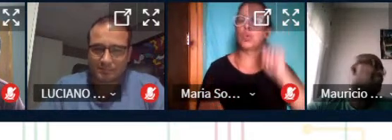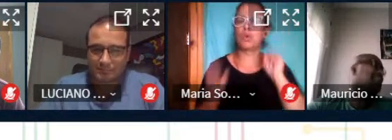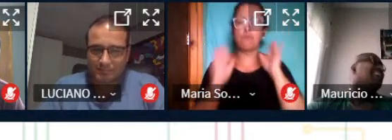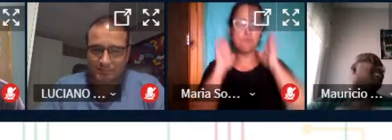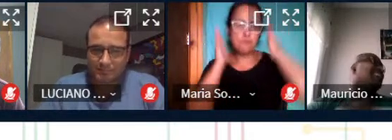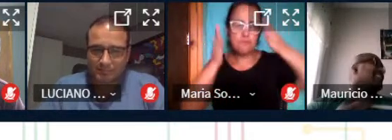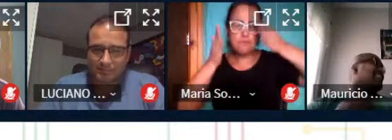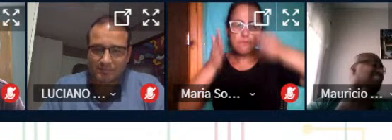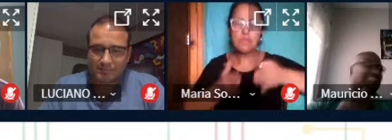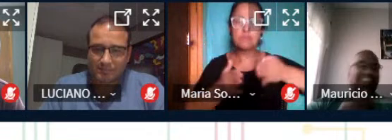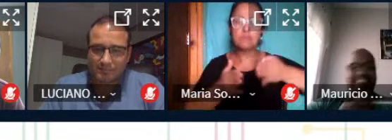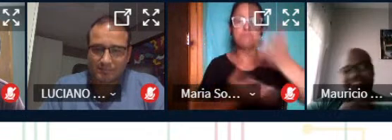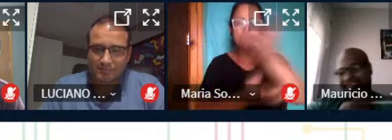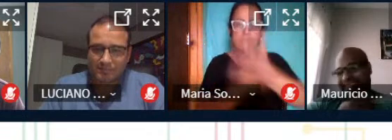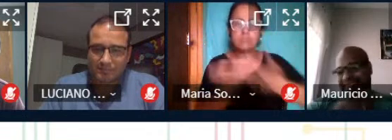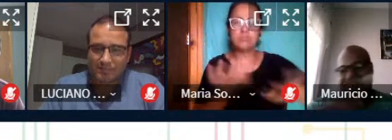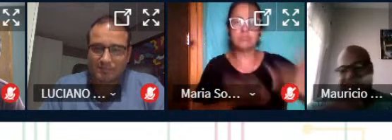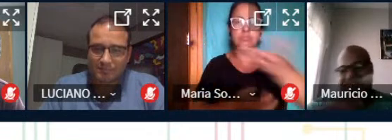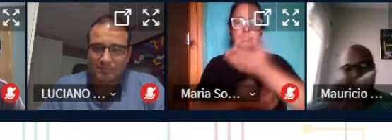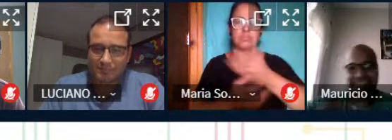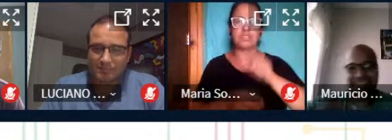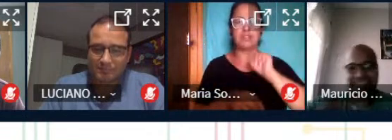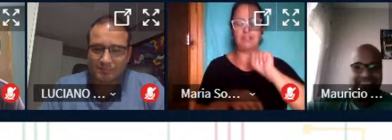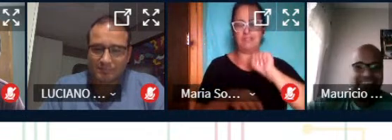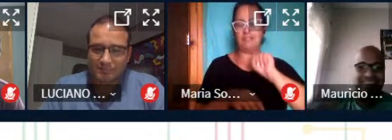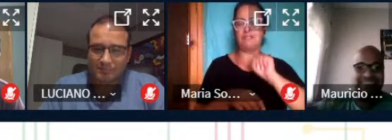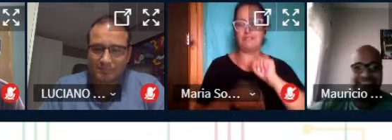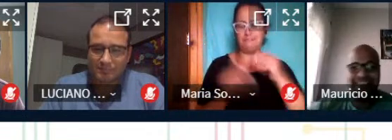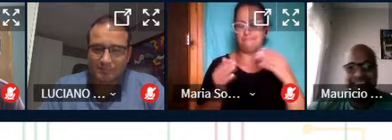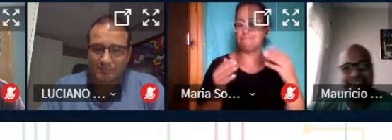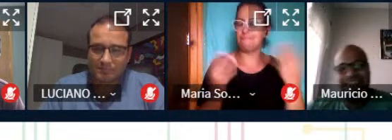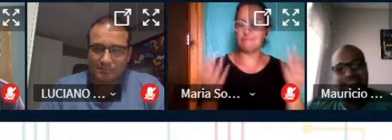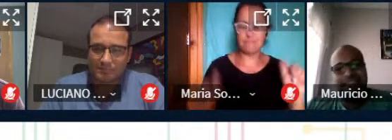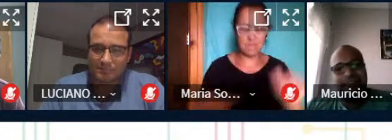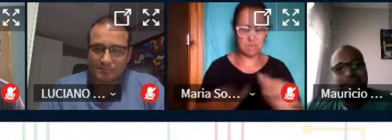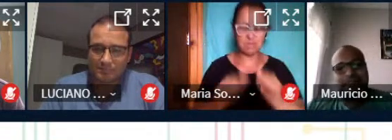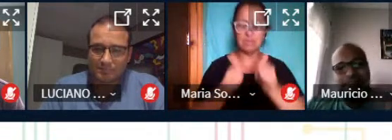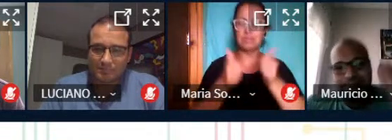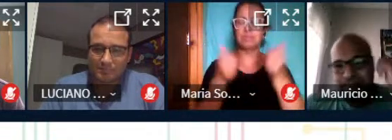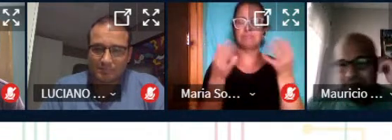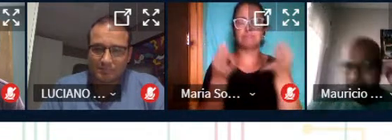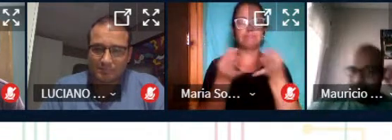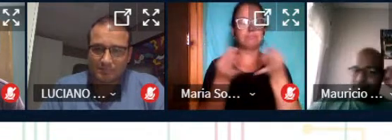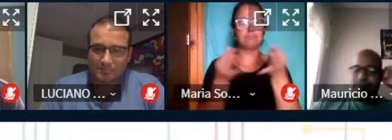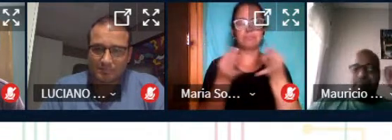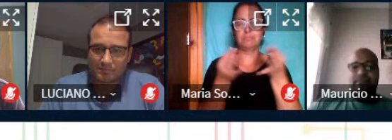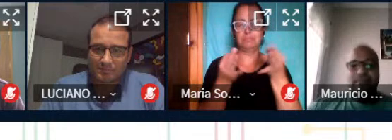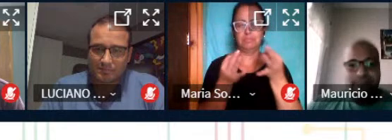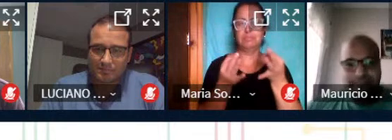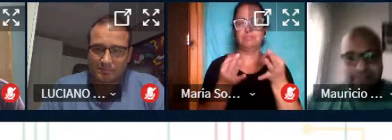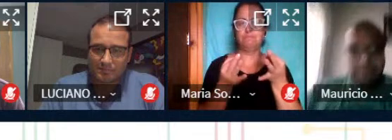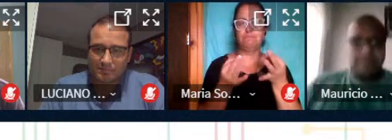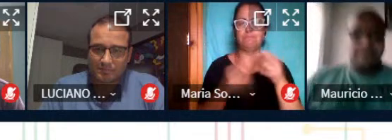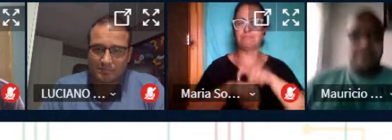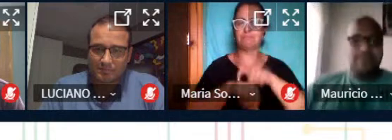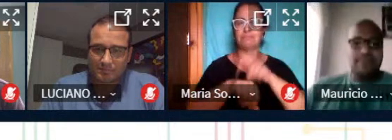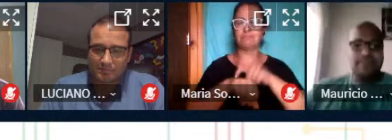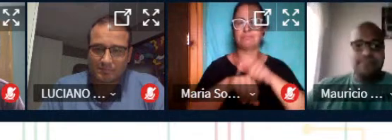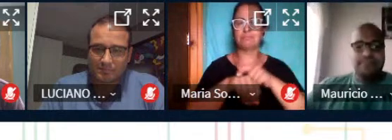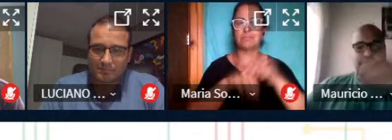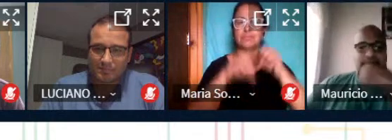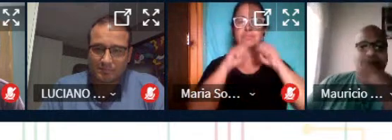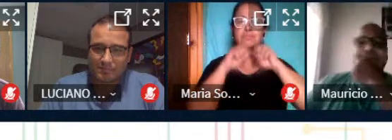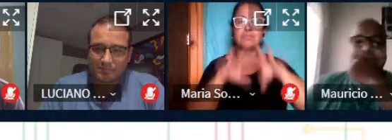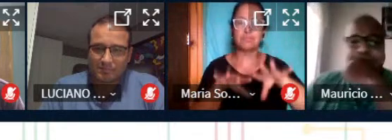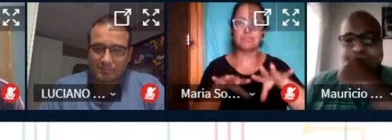multidisciplinar e isso é o máximo que se pode imaginar nesses tempos de pandemia quando se pensa nessa educação que